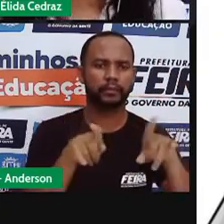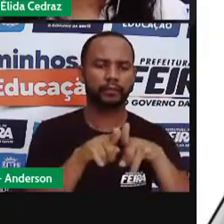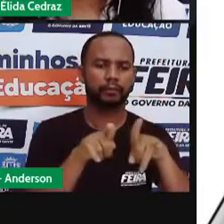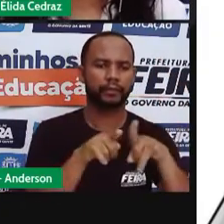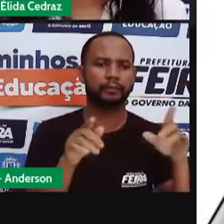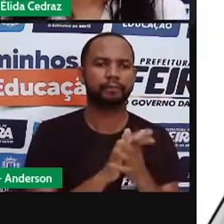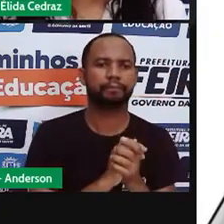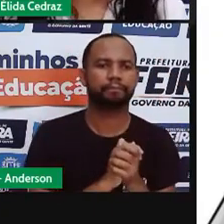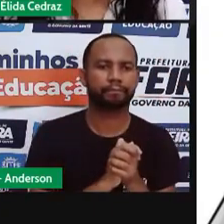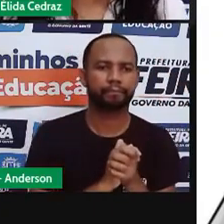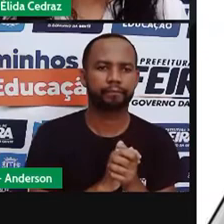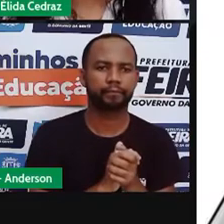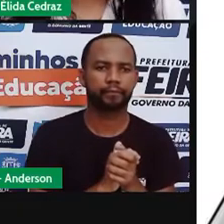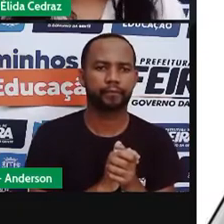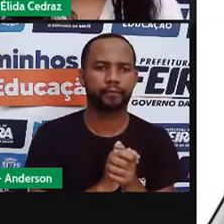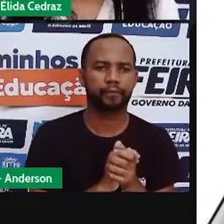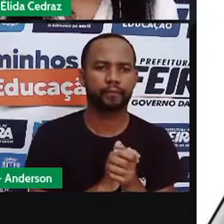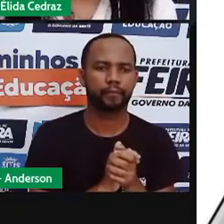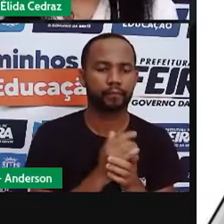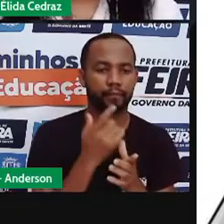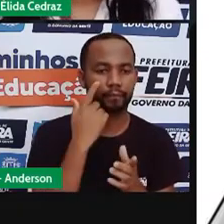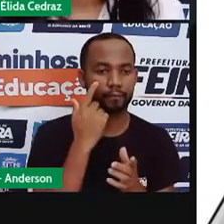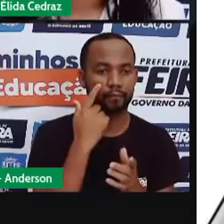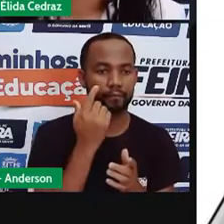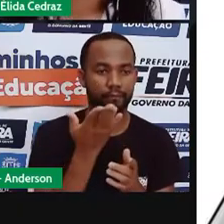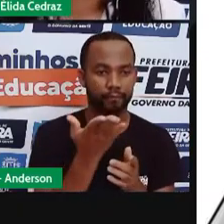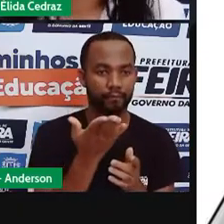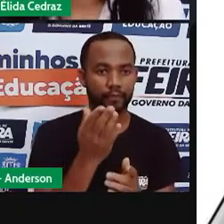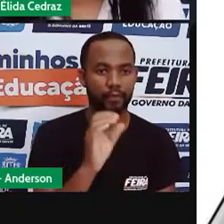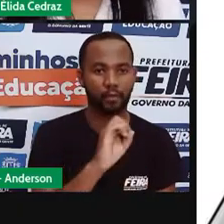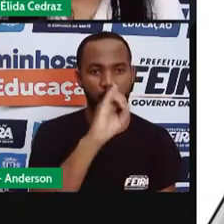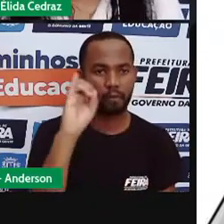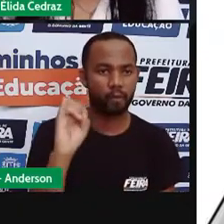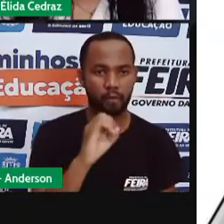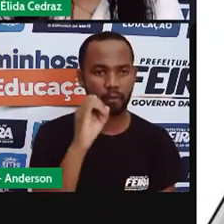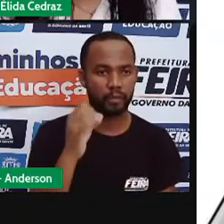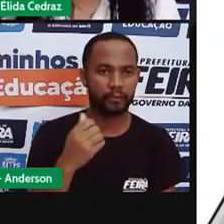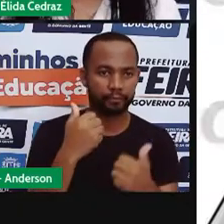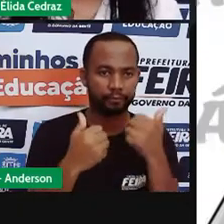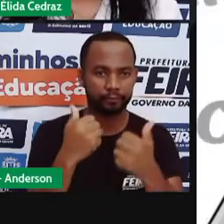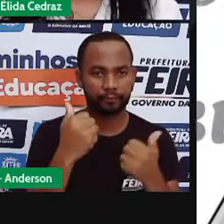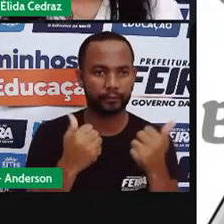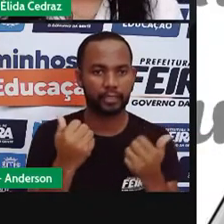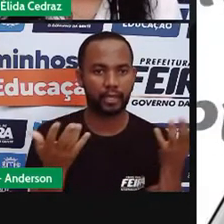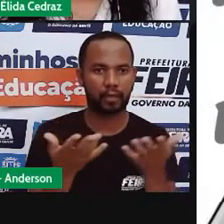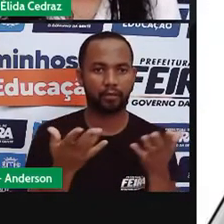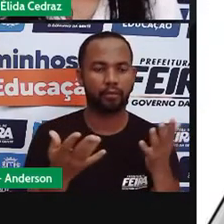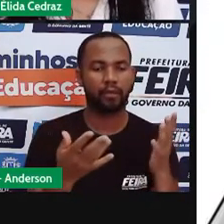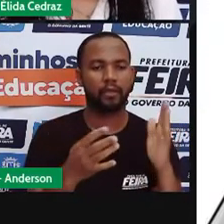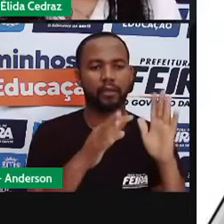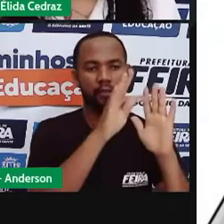E aí, vamos seguir a bonequinha? Olá, turma! Vamos revisar os gêneros textuais,